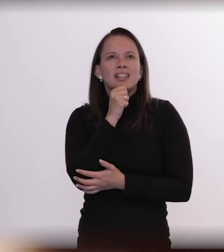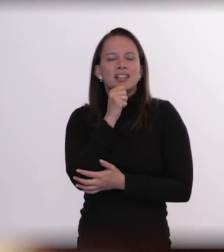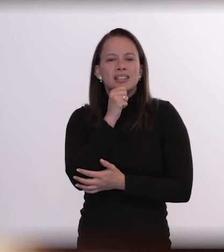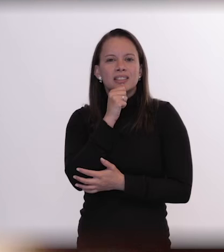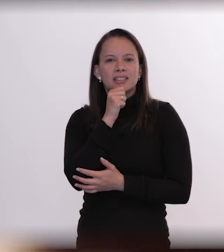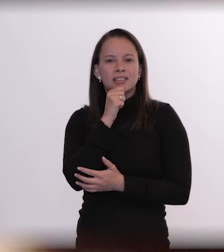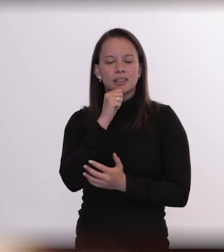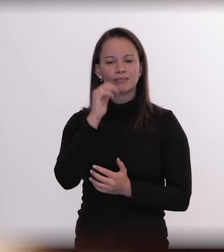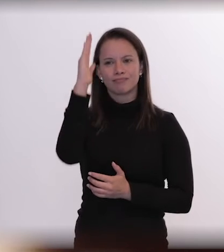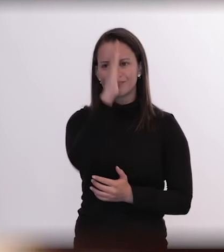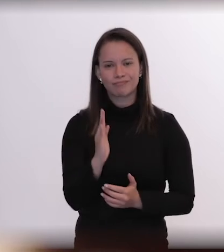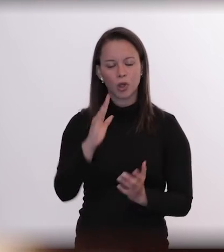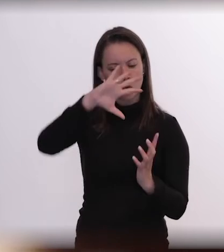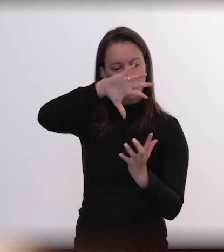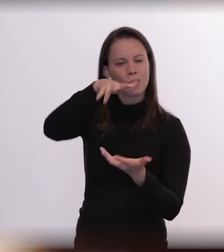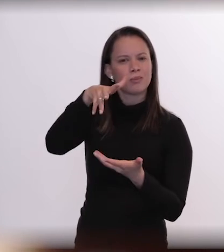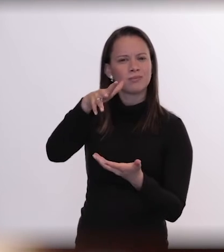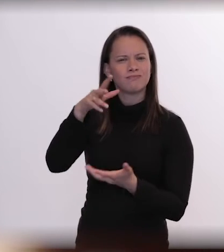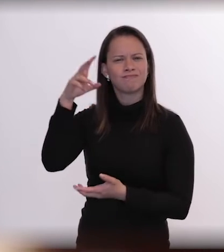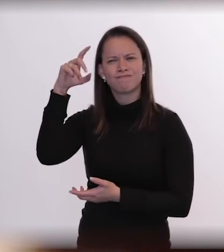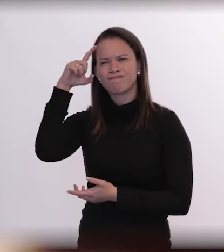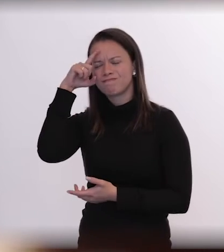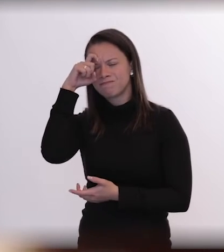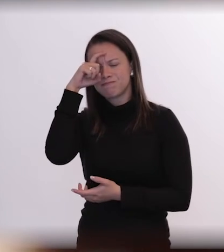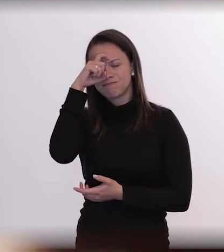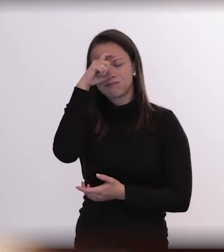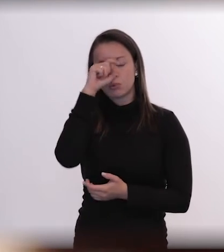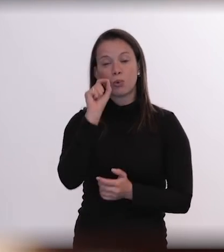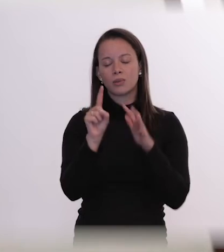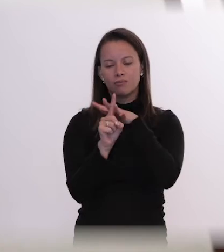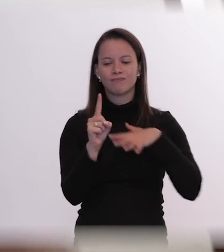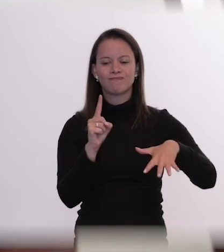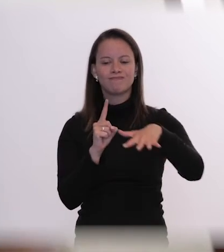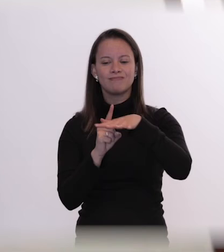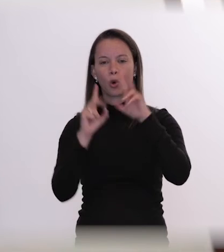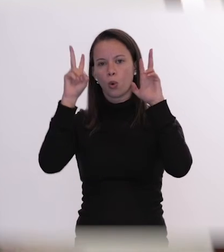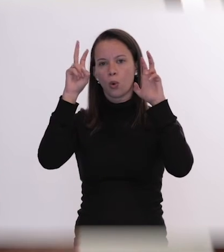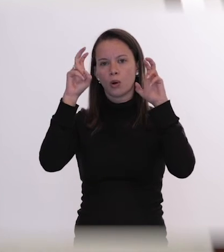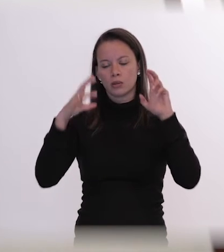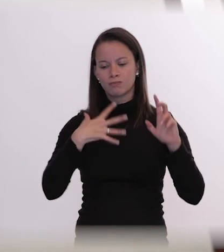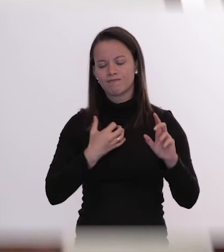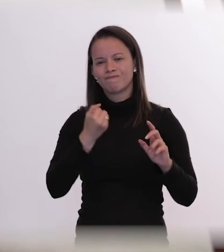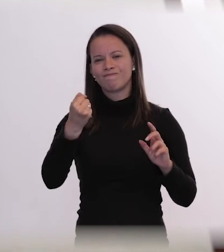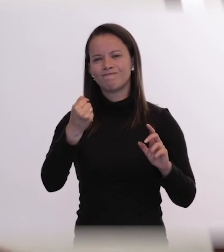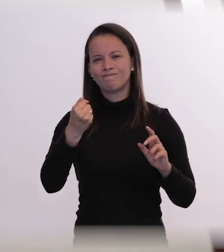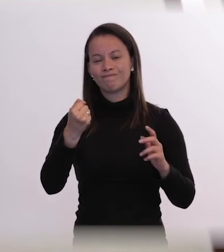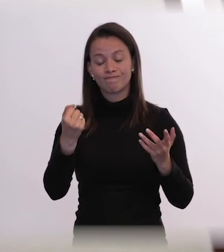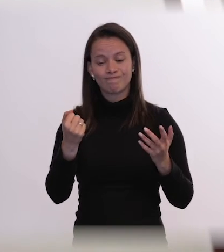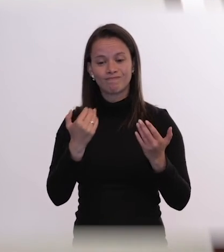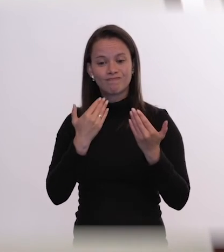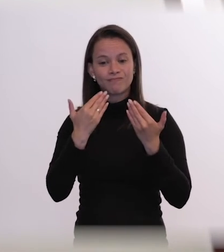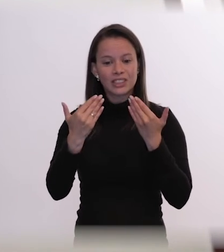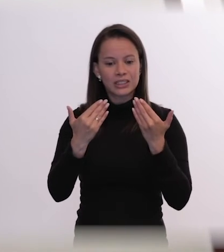no mundo é muito difícil a sociedade lidar com suicídio e há uma dificuldade tremenda